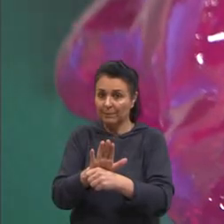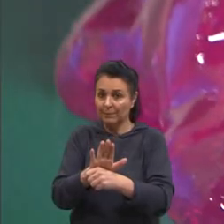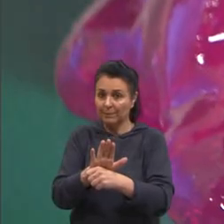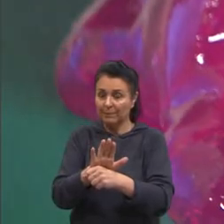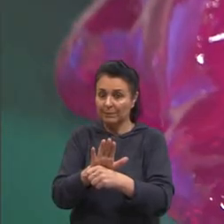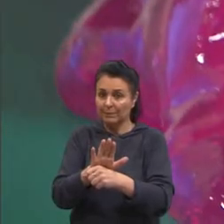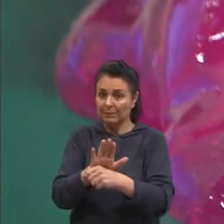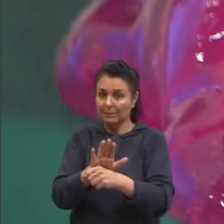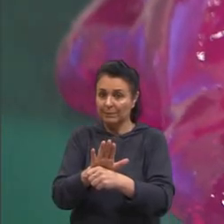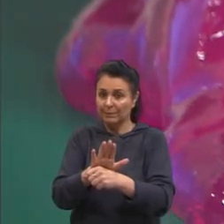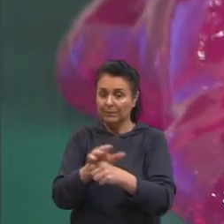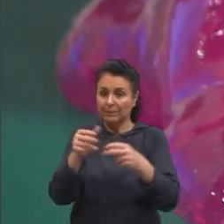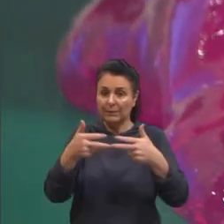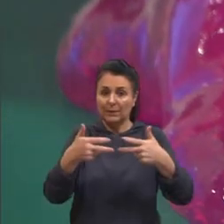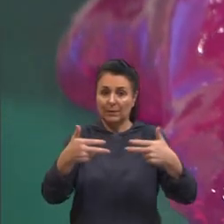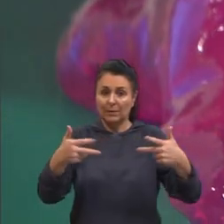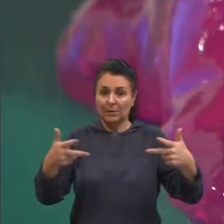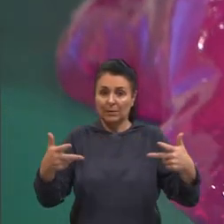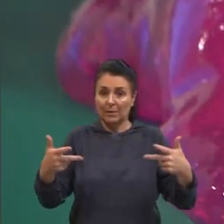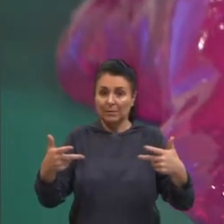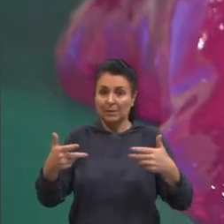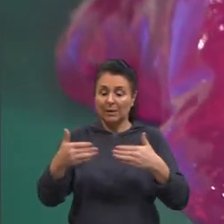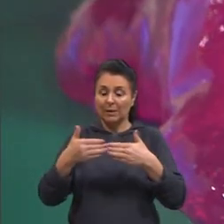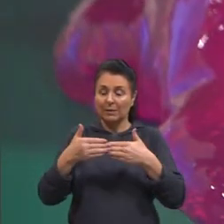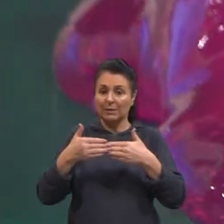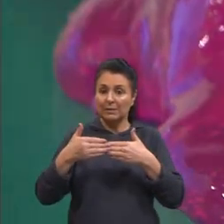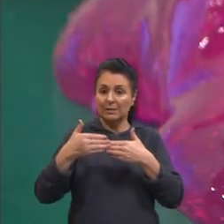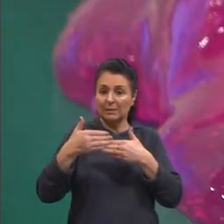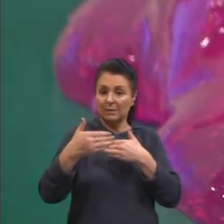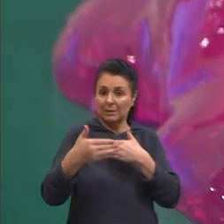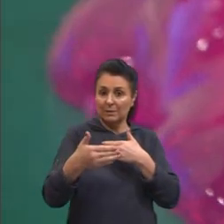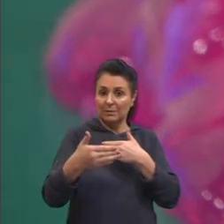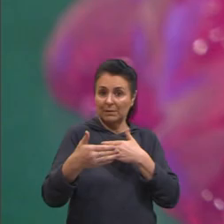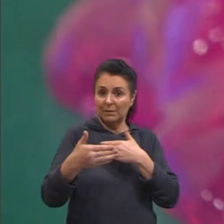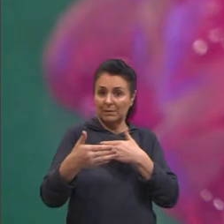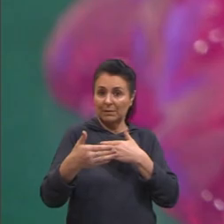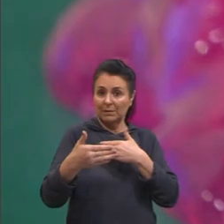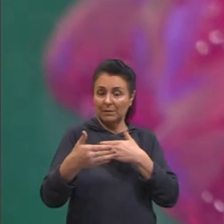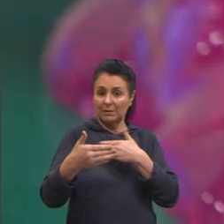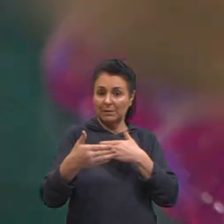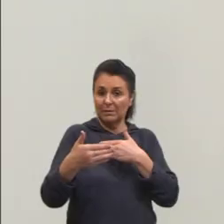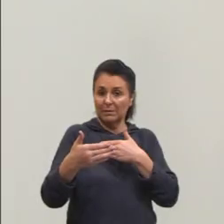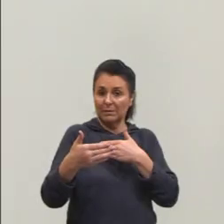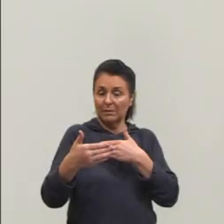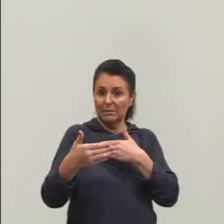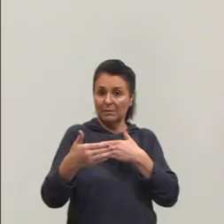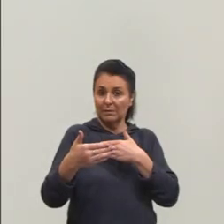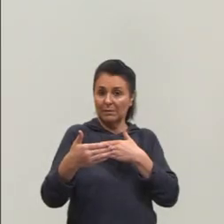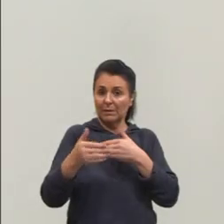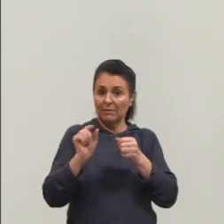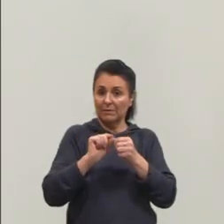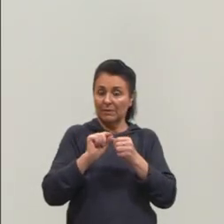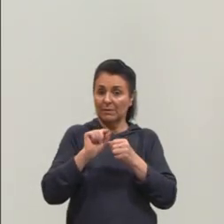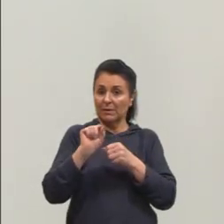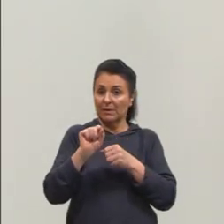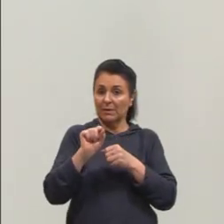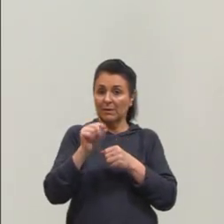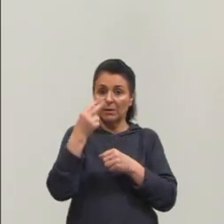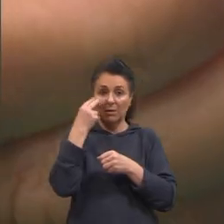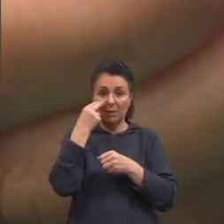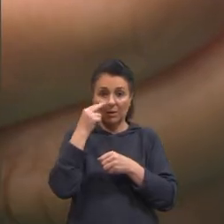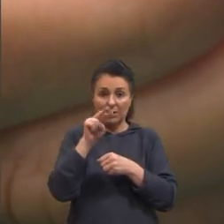a substância do lado externo, vai auxiliar a substância do lado externo, olha aqui,